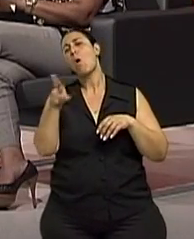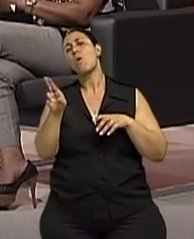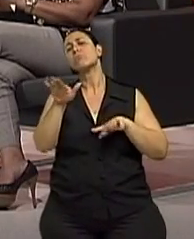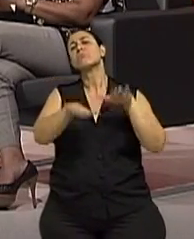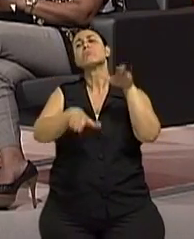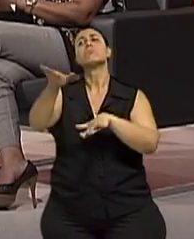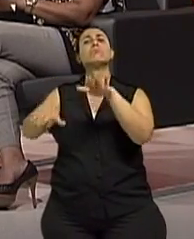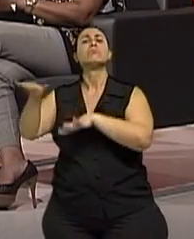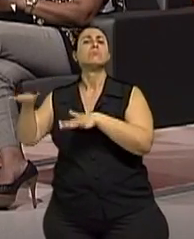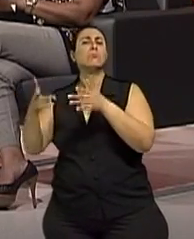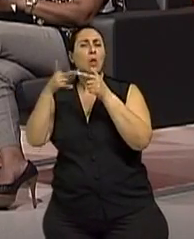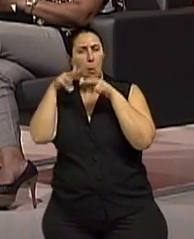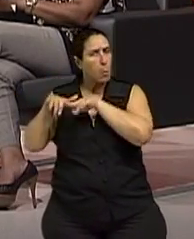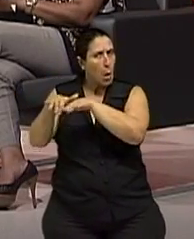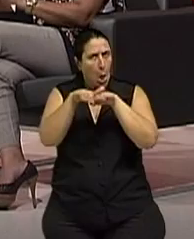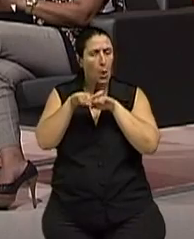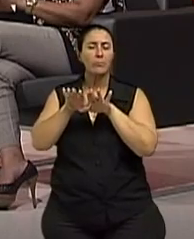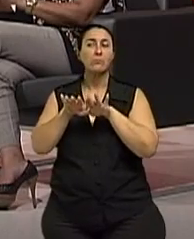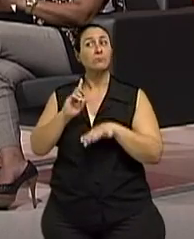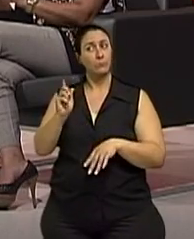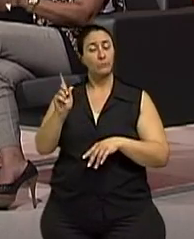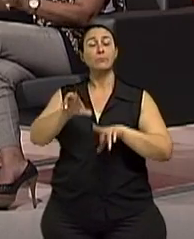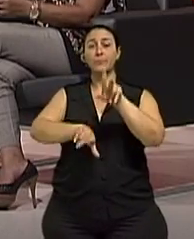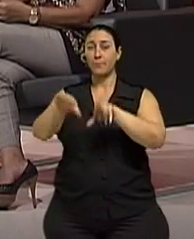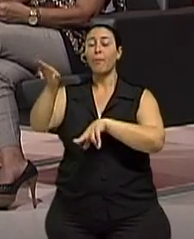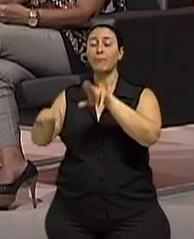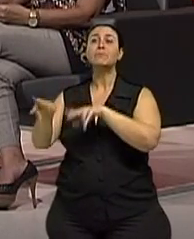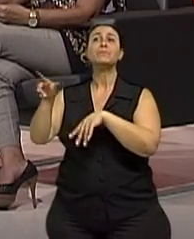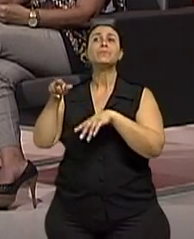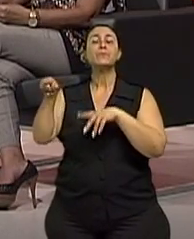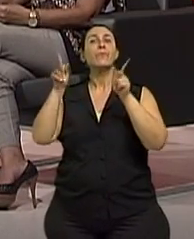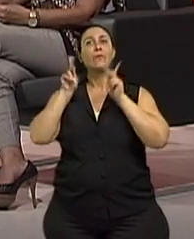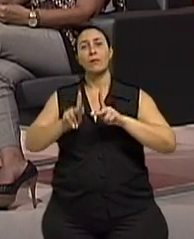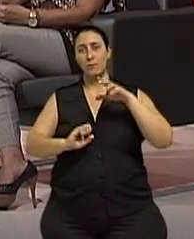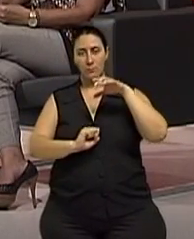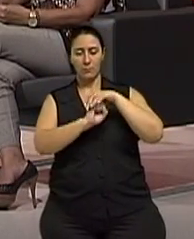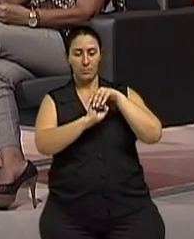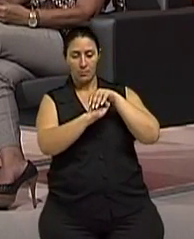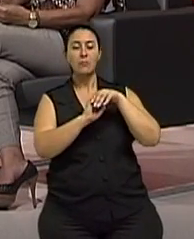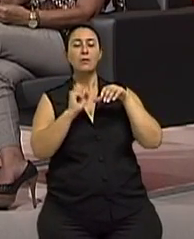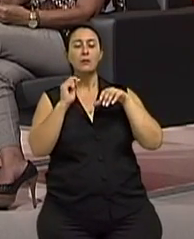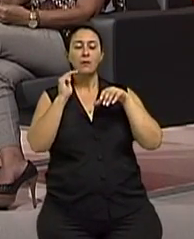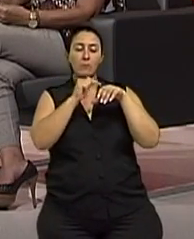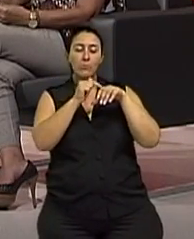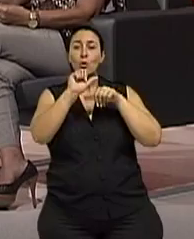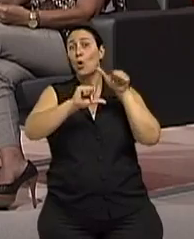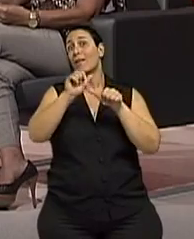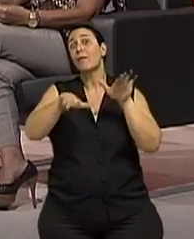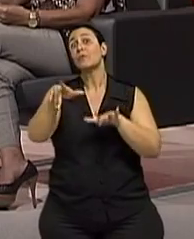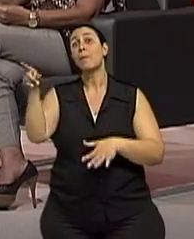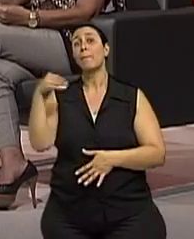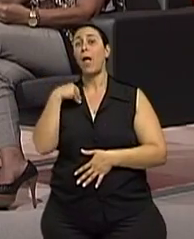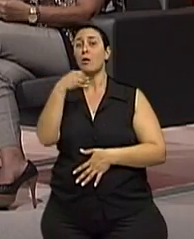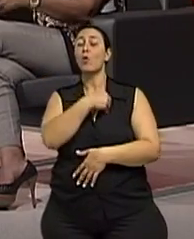Ela difere de paciente para paciente e a indicação dela, ela vai depender muito também da prótese que o médico está